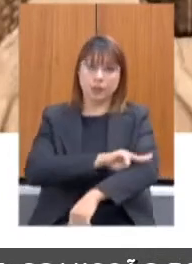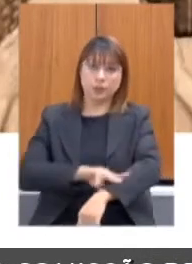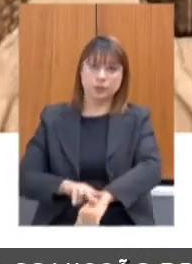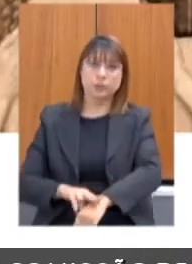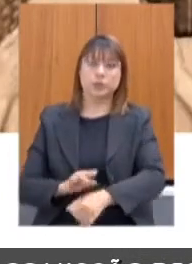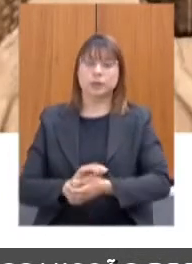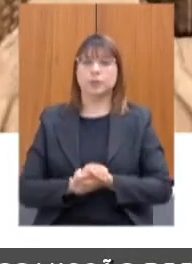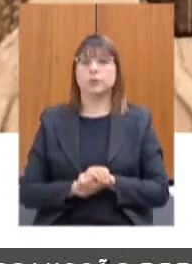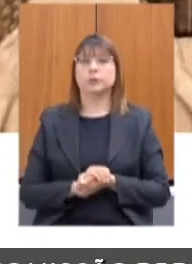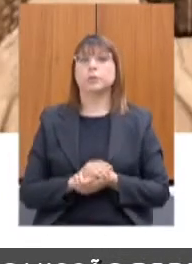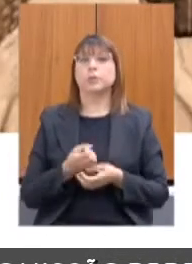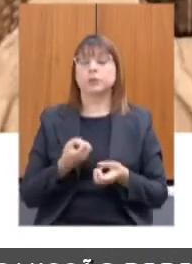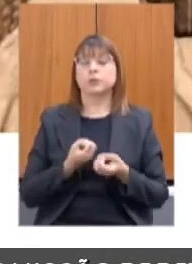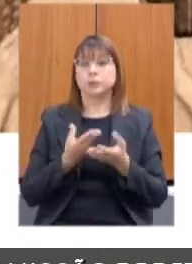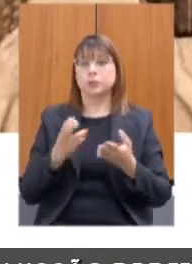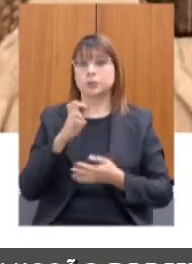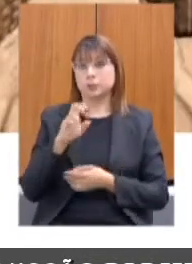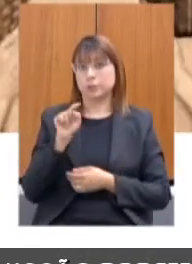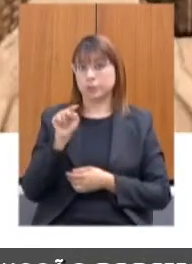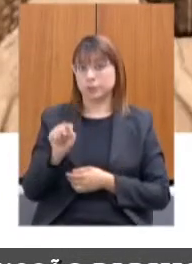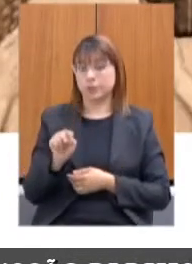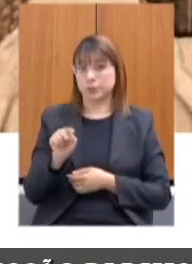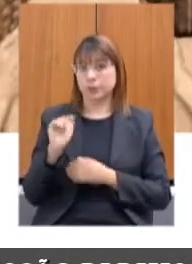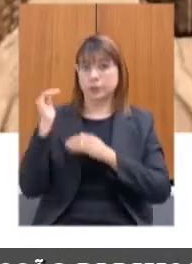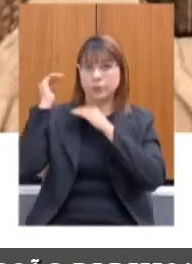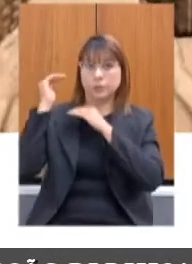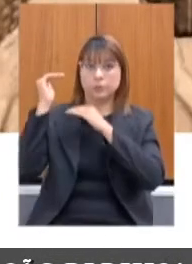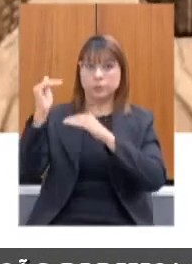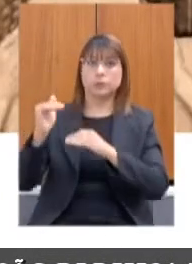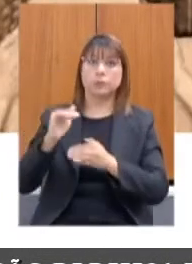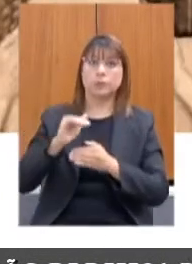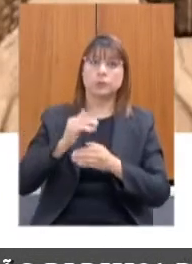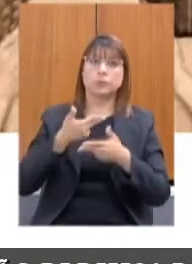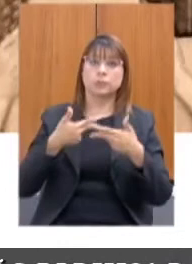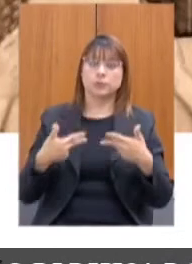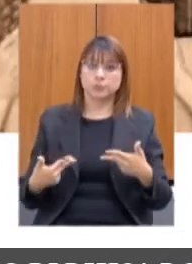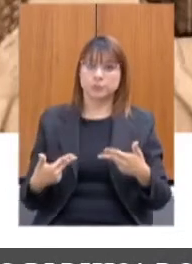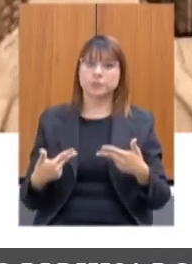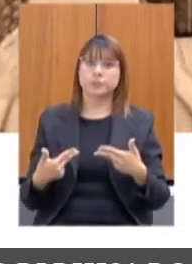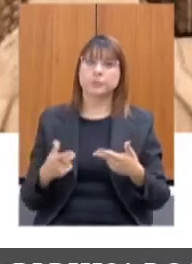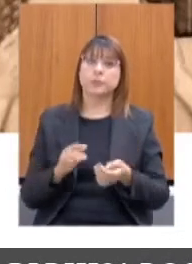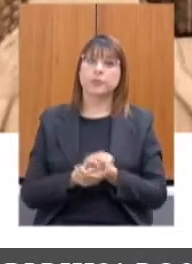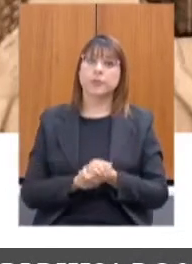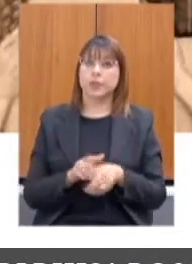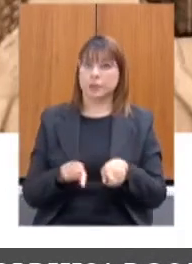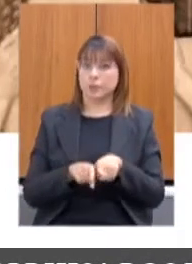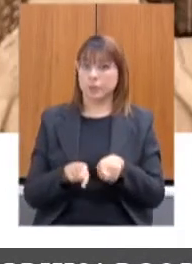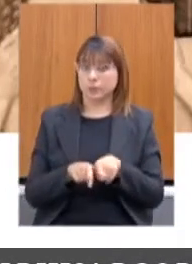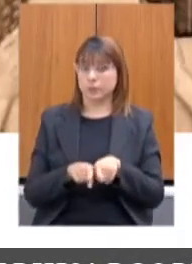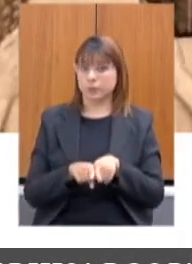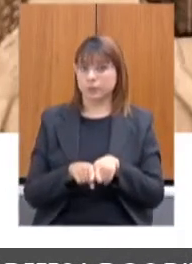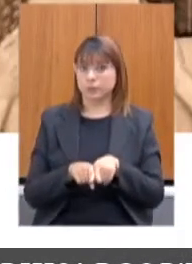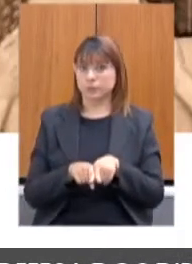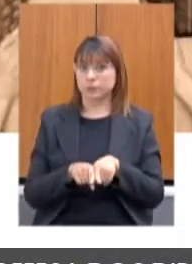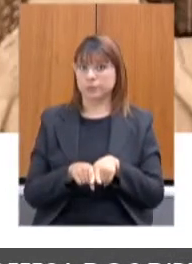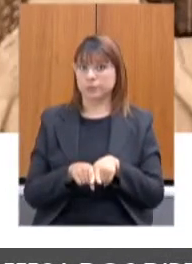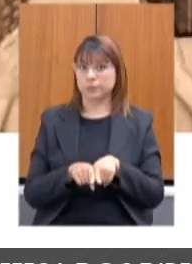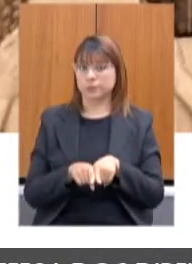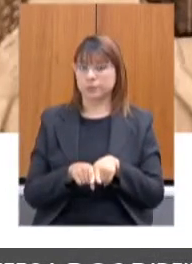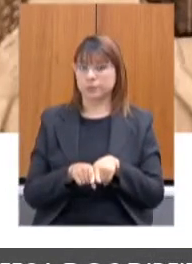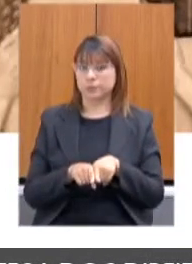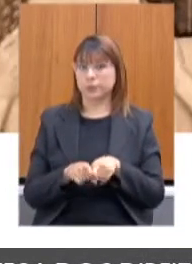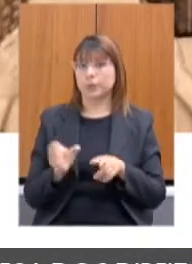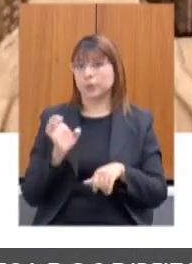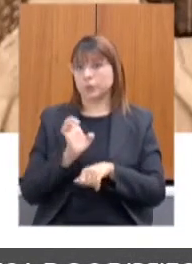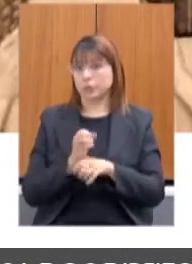5 mil cestas em parceria com a Defesa Civil. Depois, em função da doação ao Estado